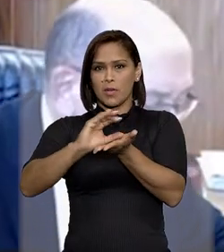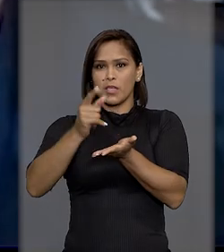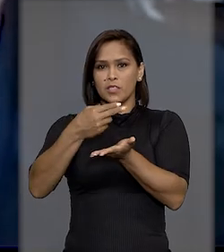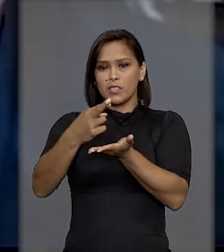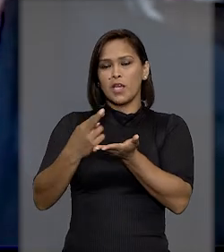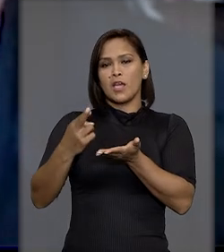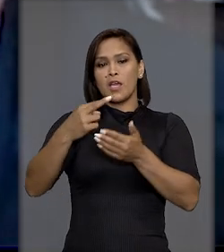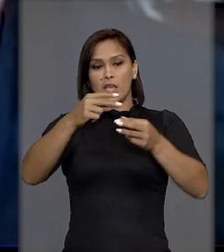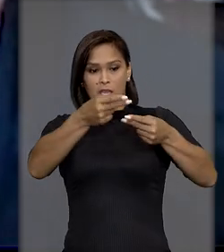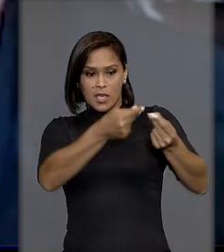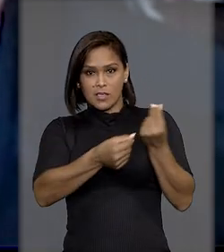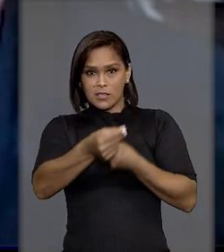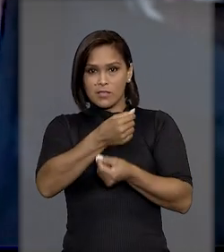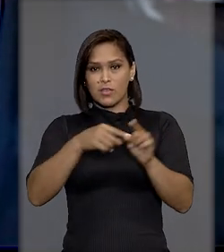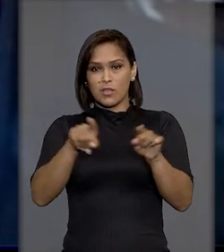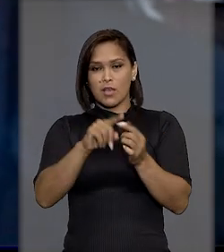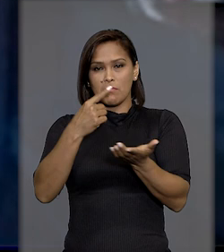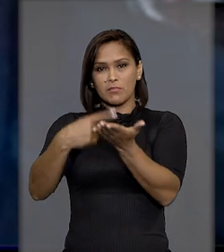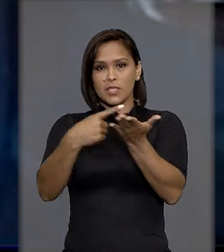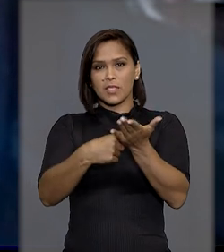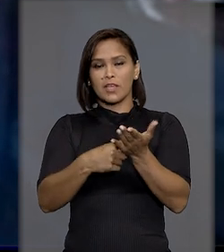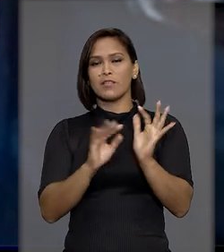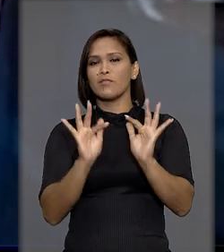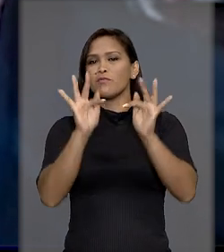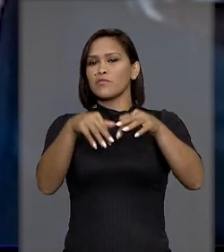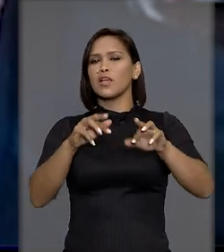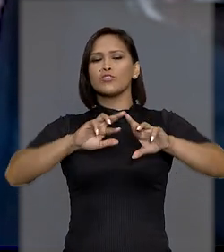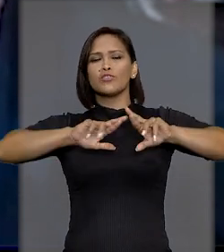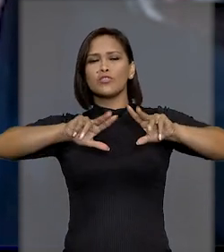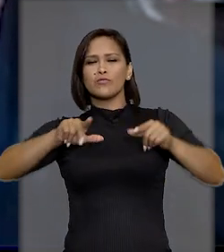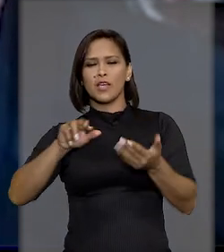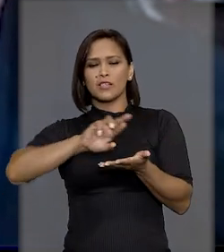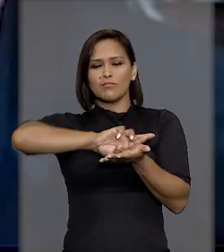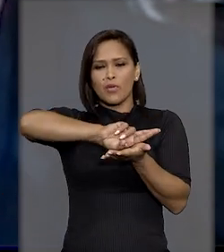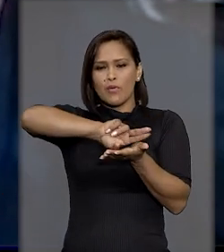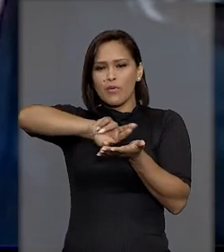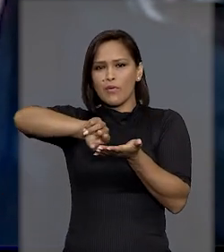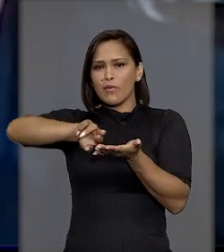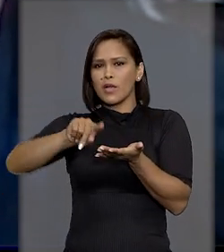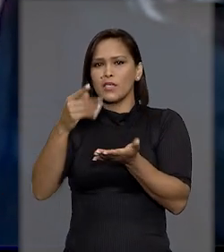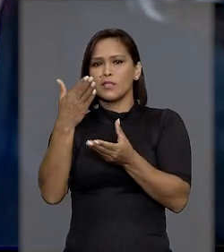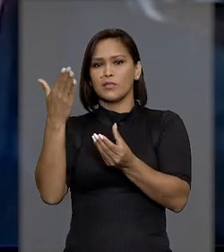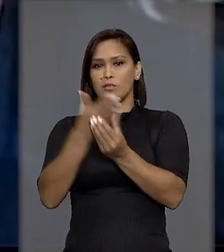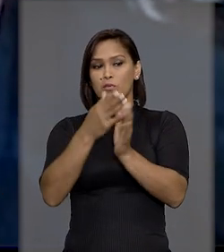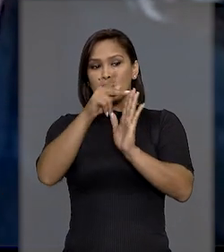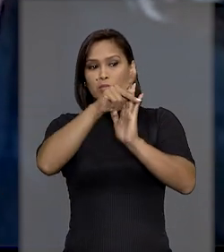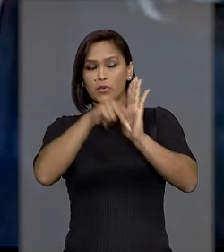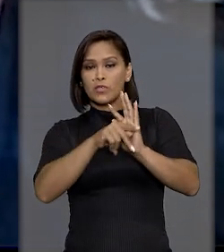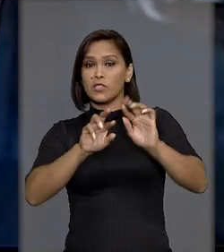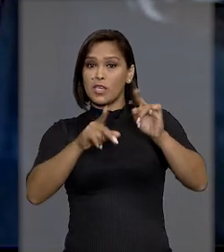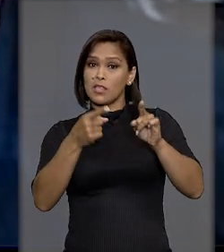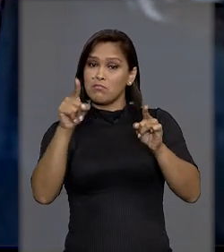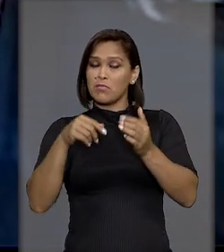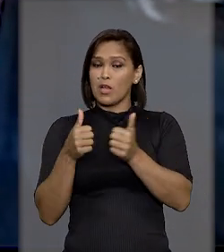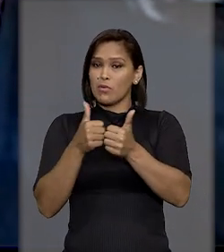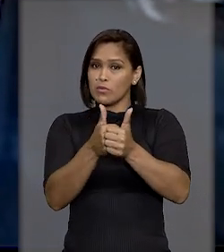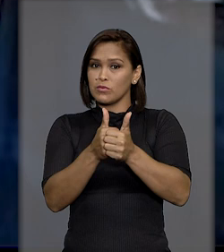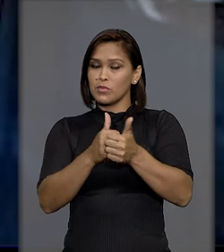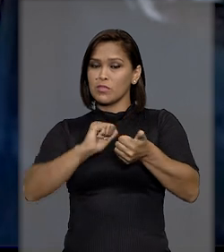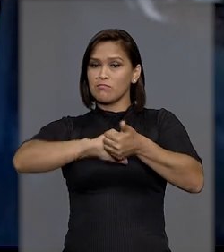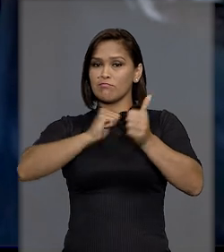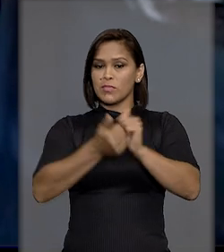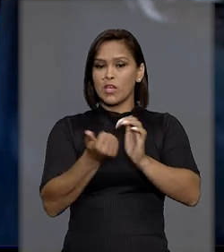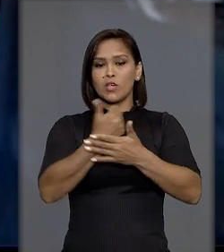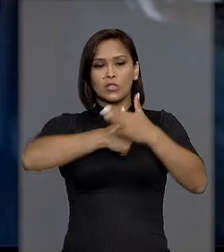beneficiários. Recursos estes que teriam sido aplicados em finalidades diversas das previstas no projeto. E assim, a